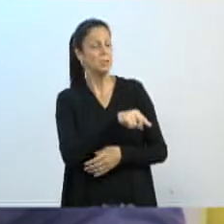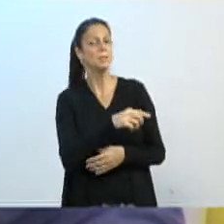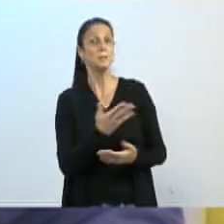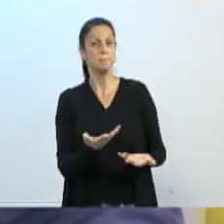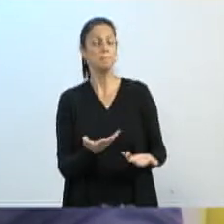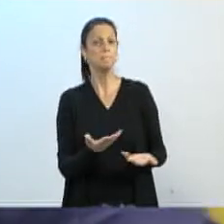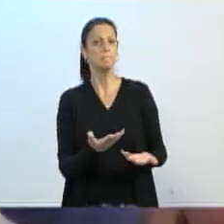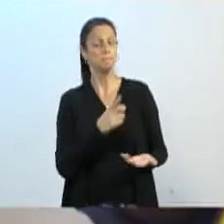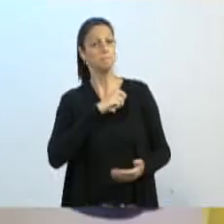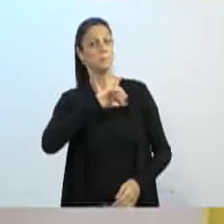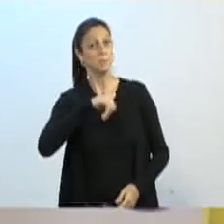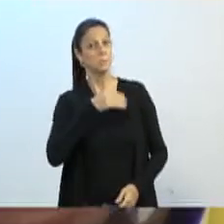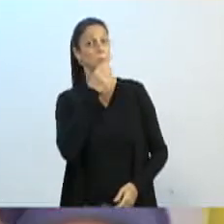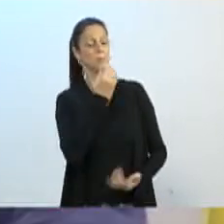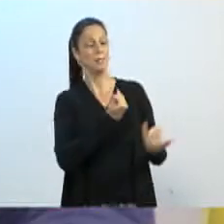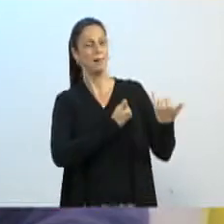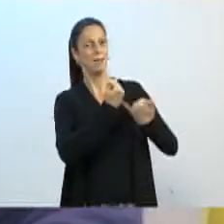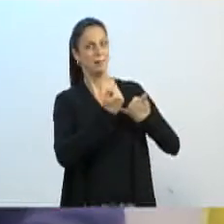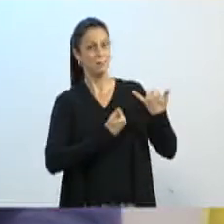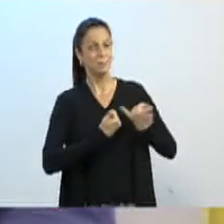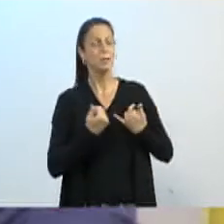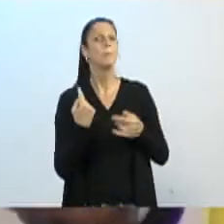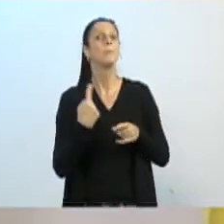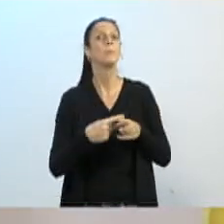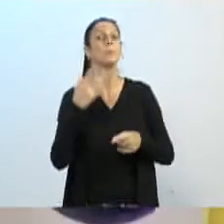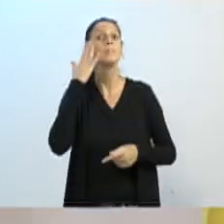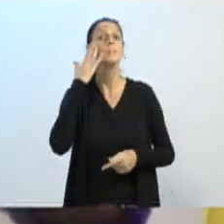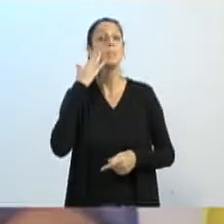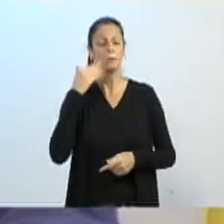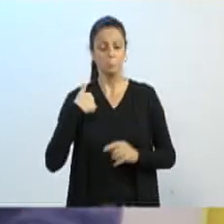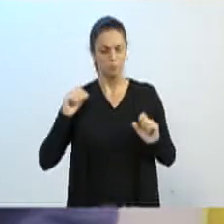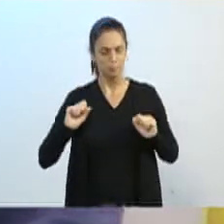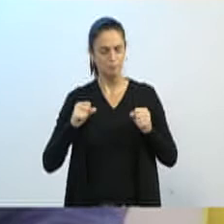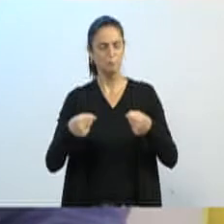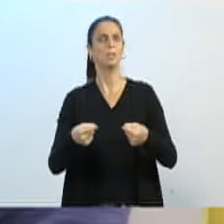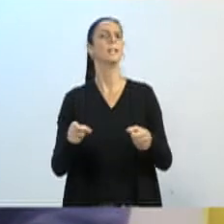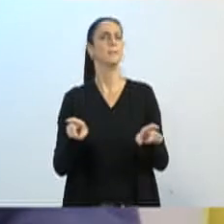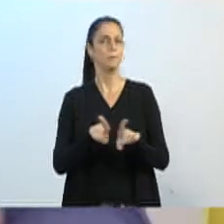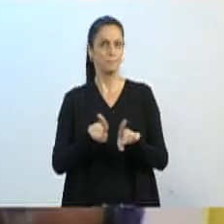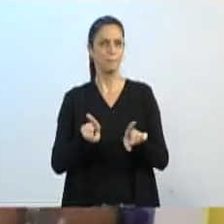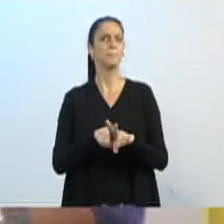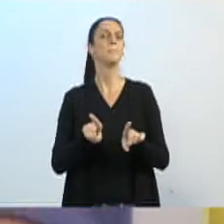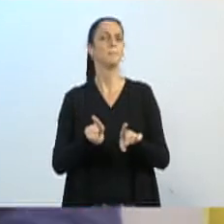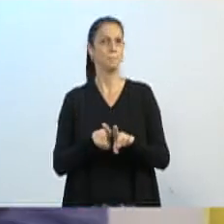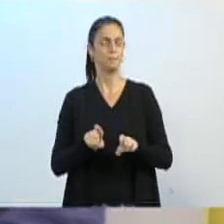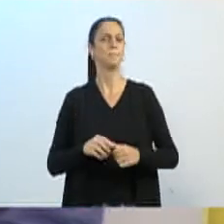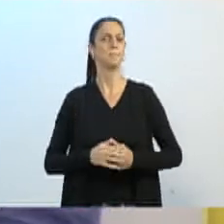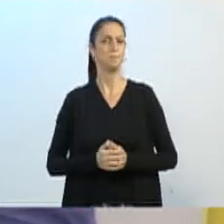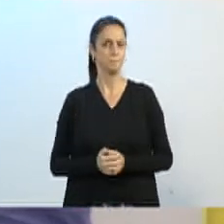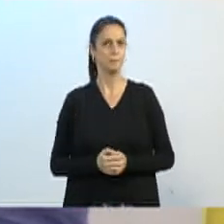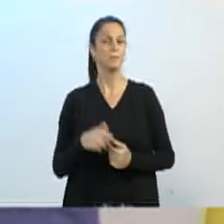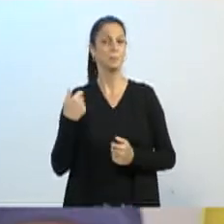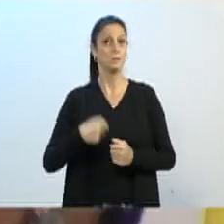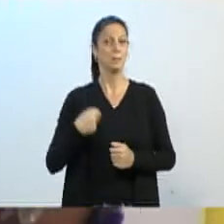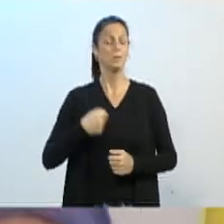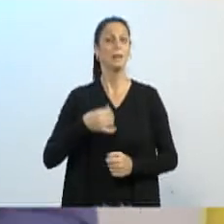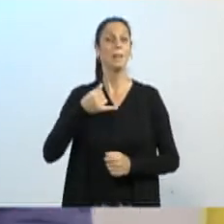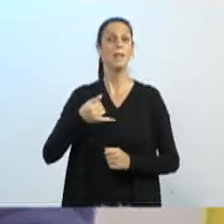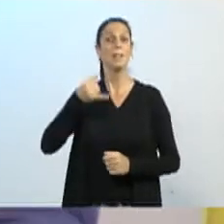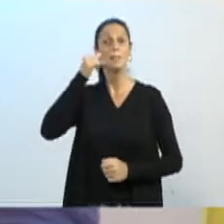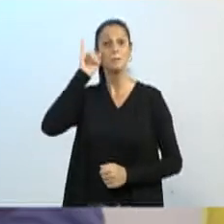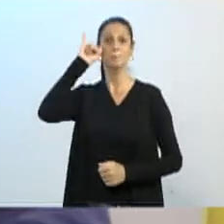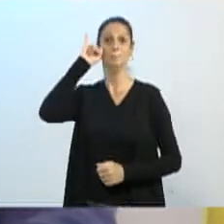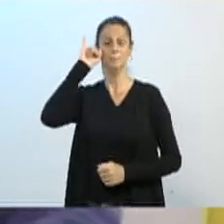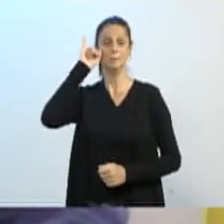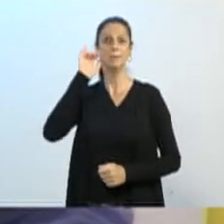oportunidade de me passar isso, até porque sabe que sou um dos defensores também, vereador Maurício, da precaução, da prevenção,